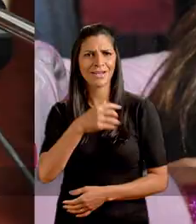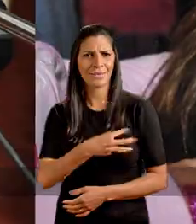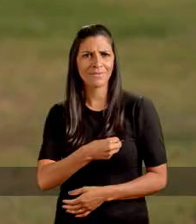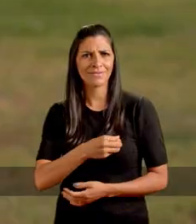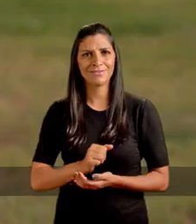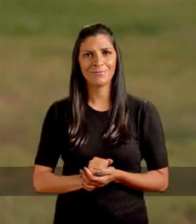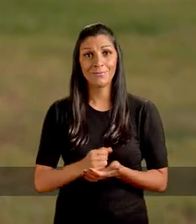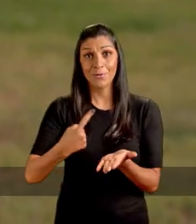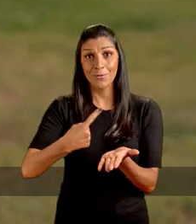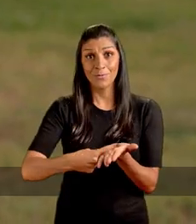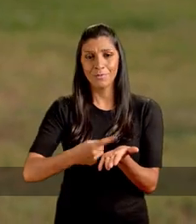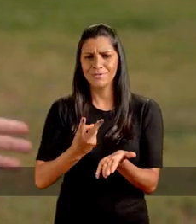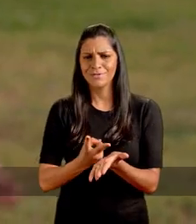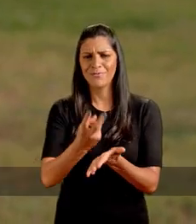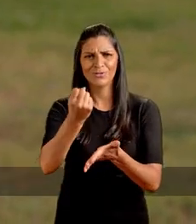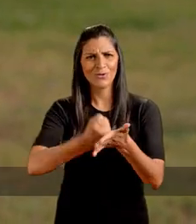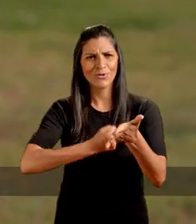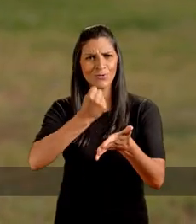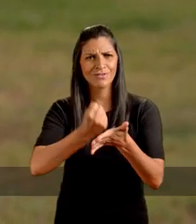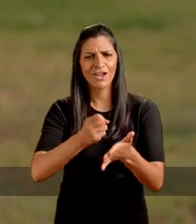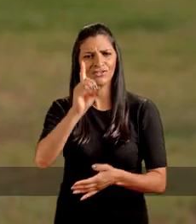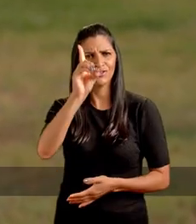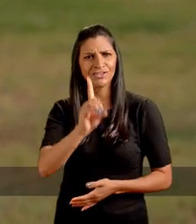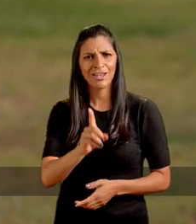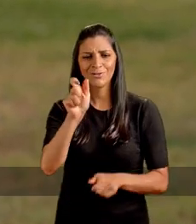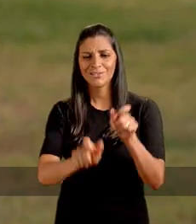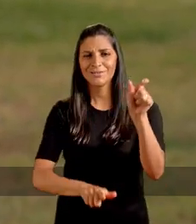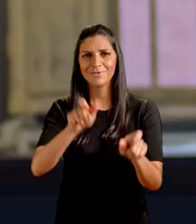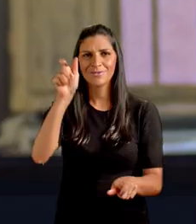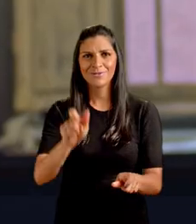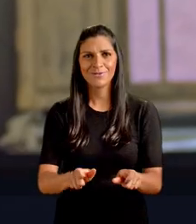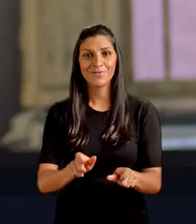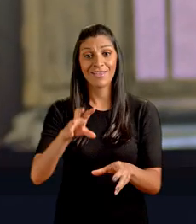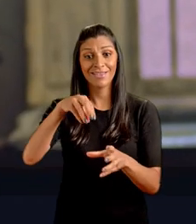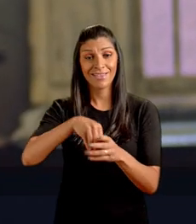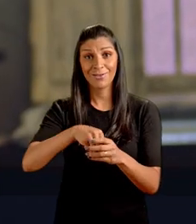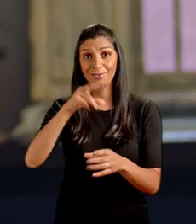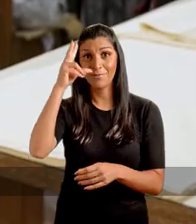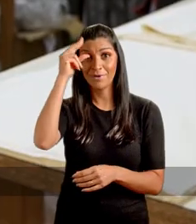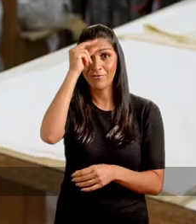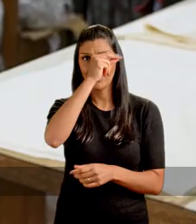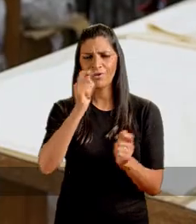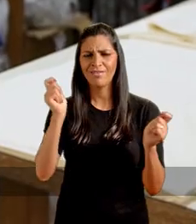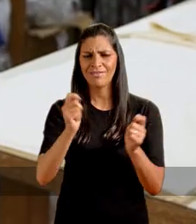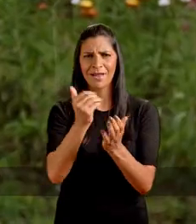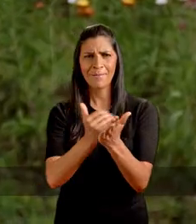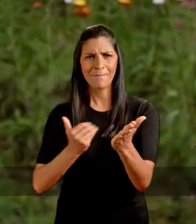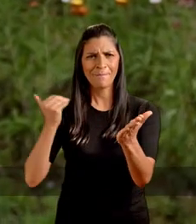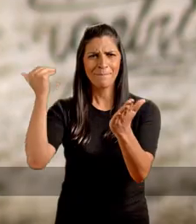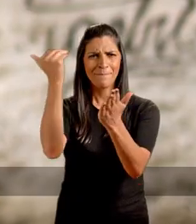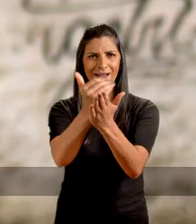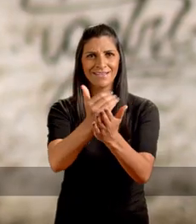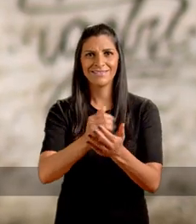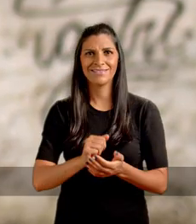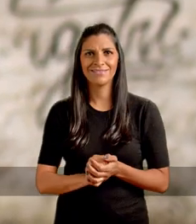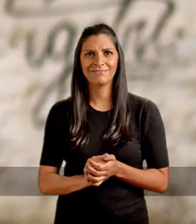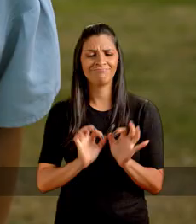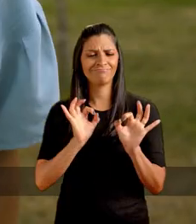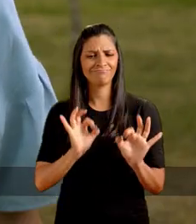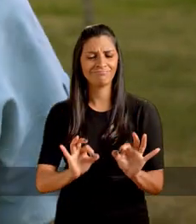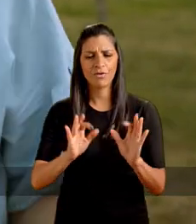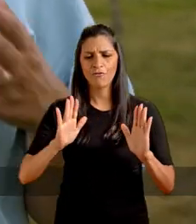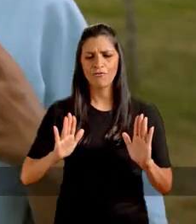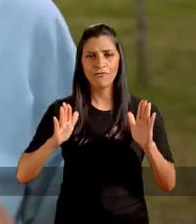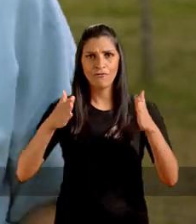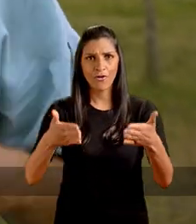amamentação. O meu compromisso sempre foi de lutar pelos direitos das pessoas. E na Prefeitura, poderemos ir muito mais longe. Pode